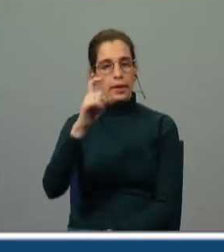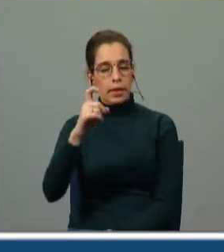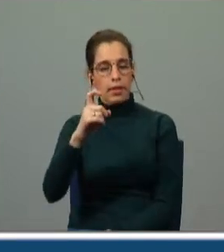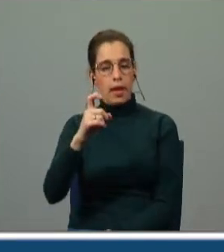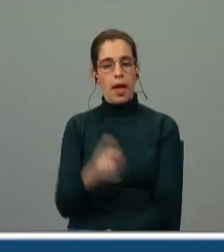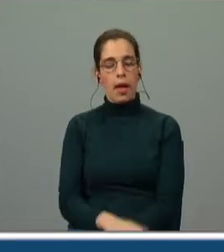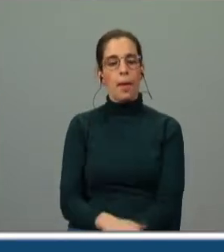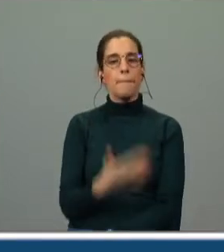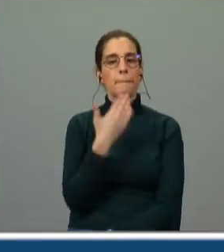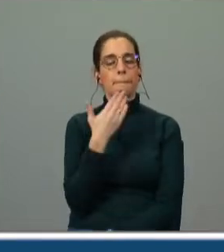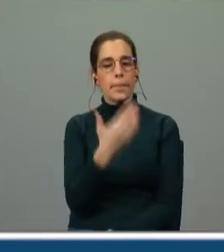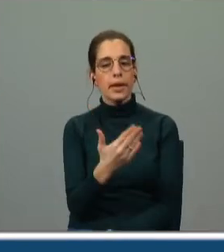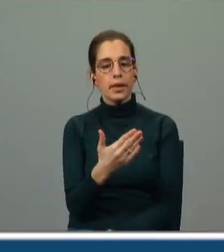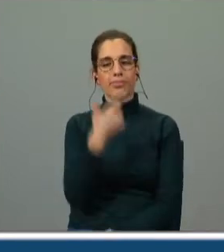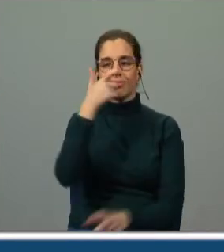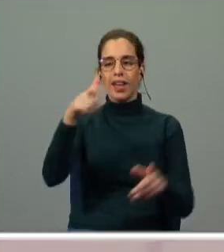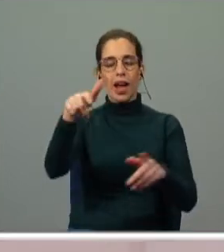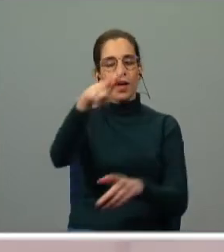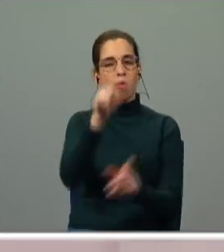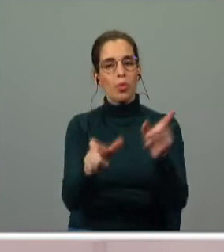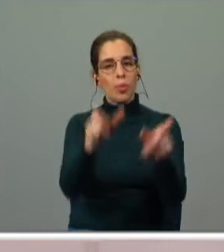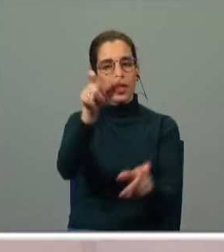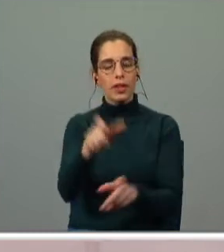apela à humanidade do rei.